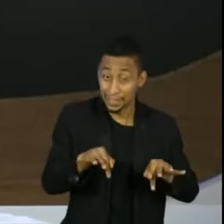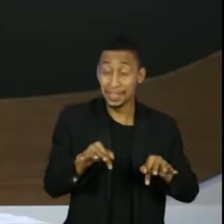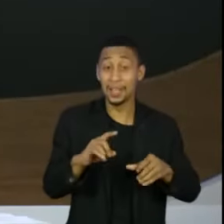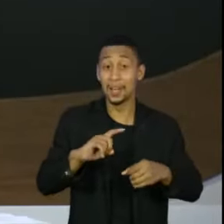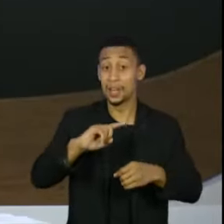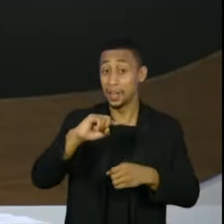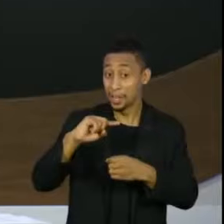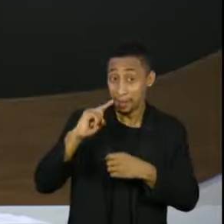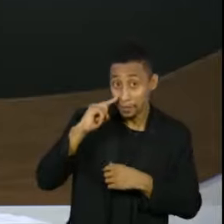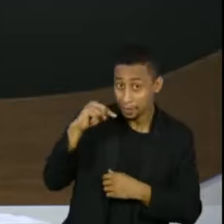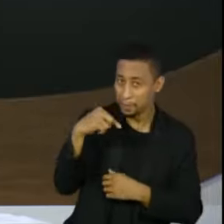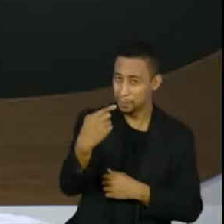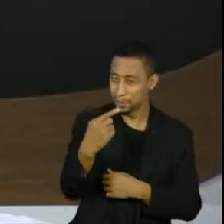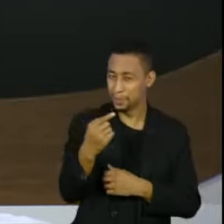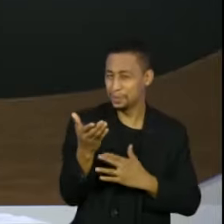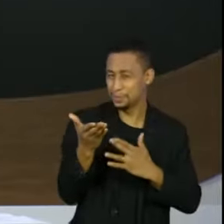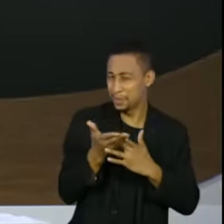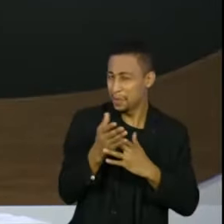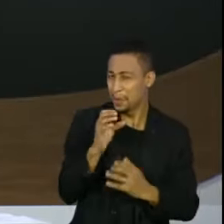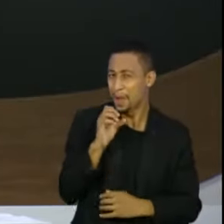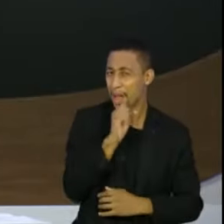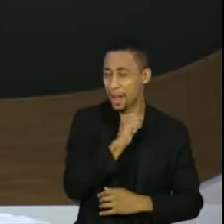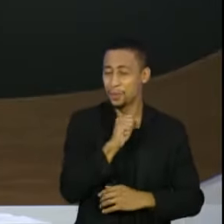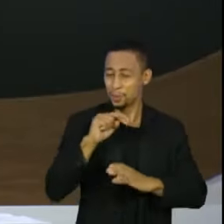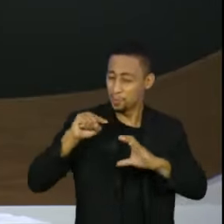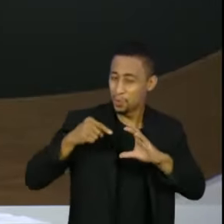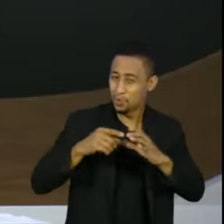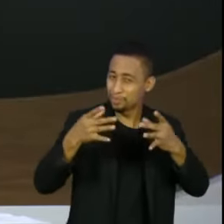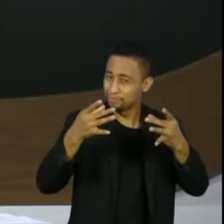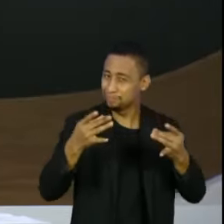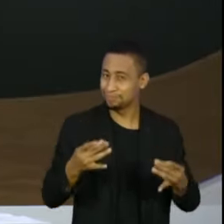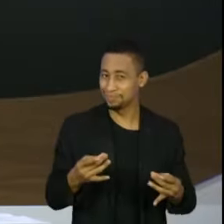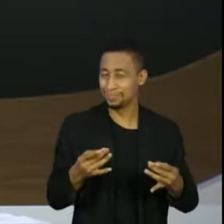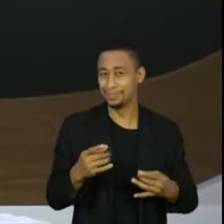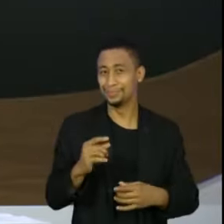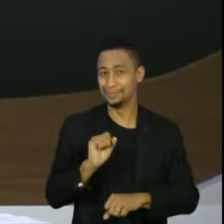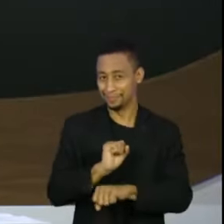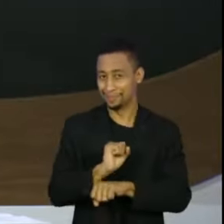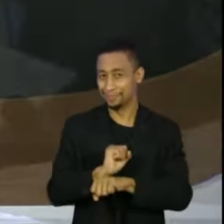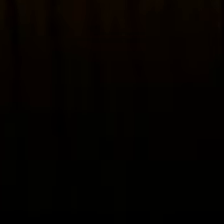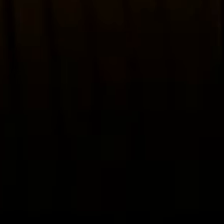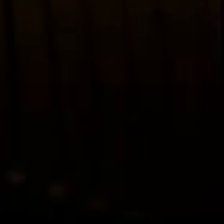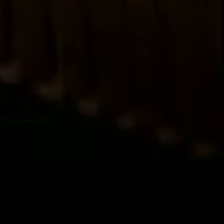volta já, já, depois de um breve intervalo, para aprofundar todas essas questões. Sai daí.